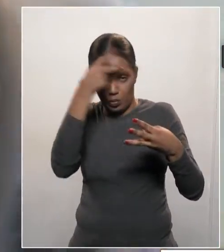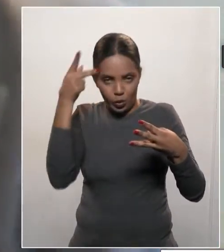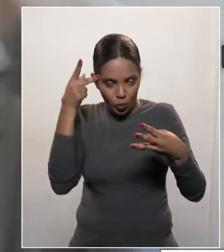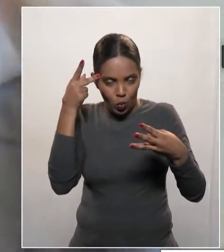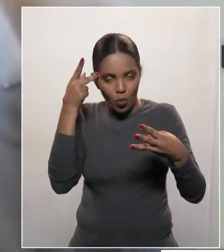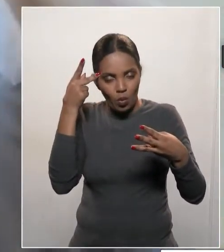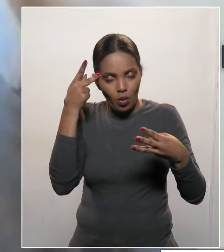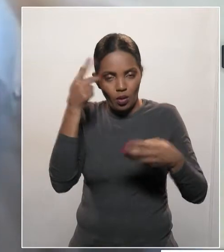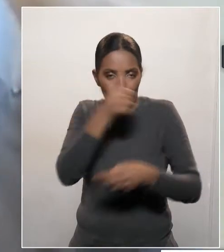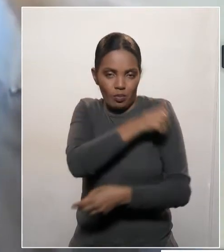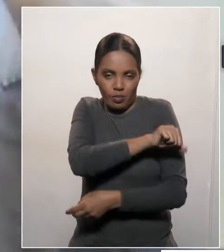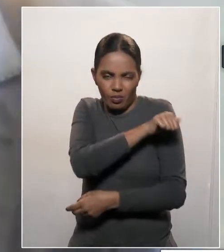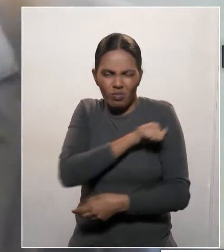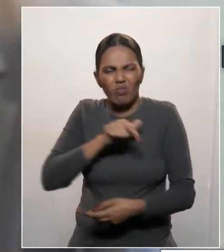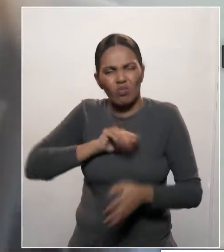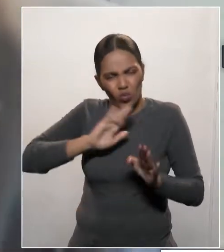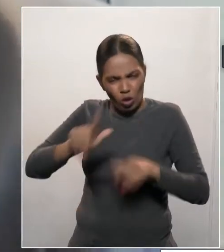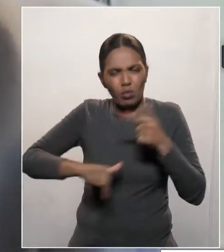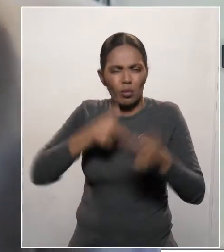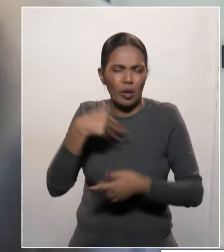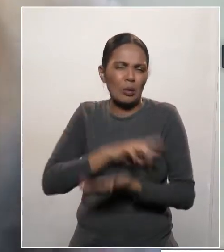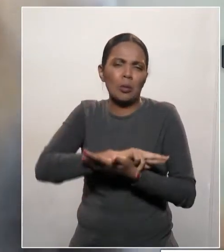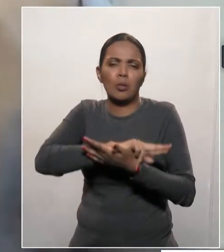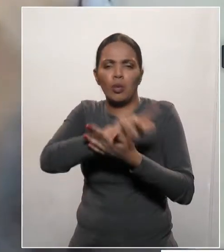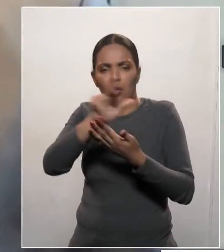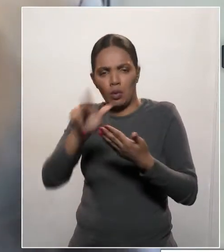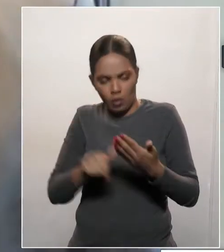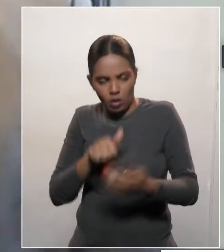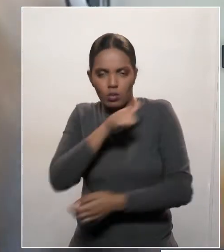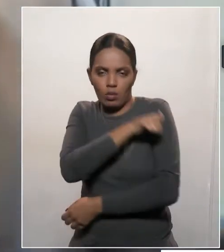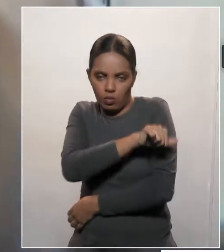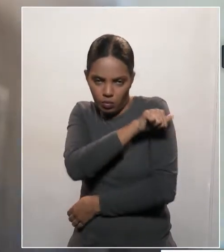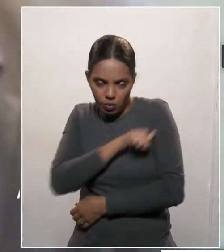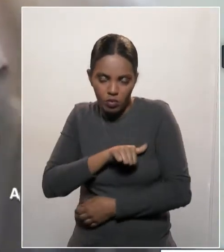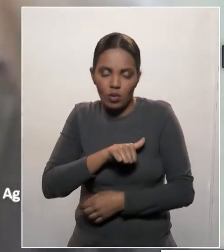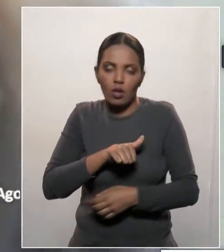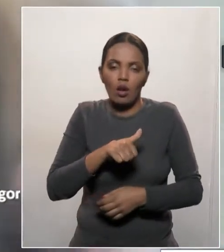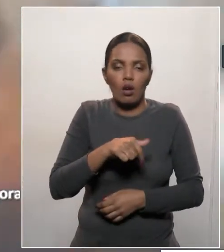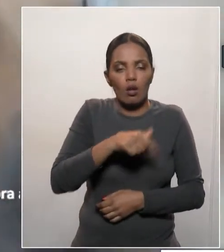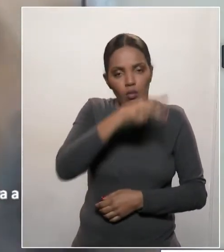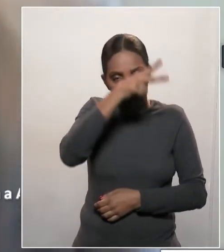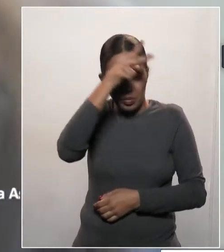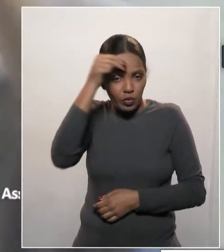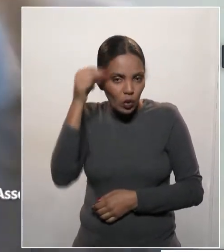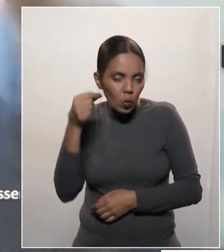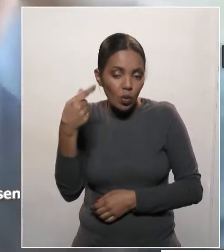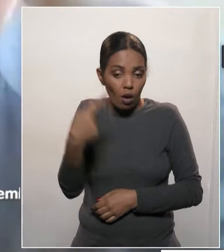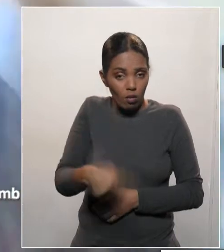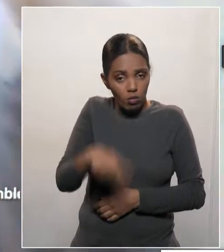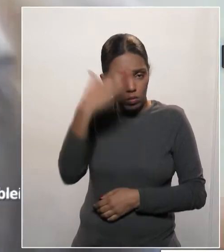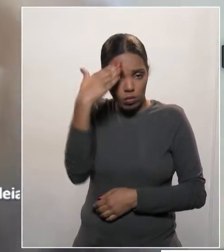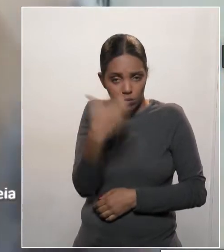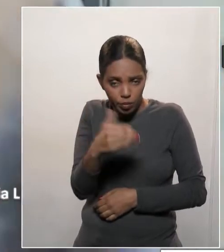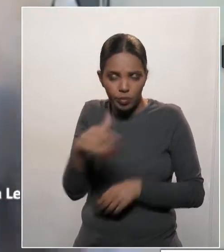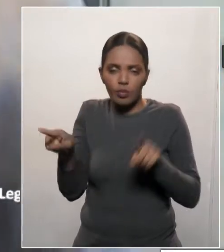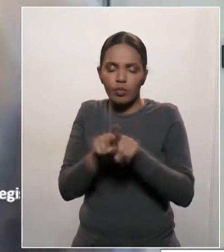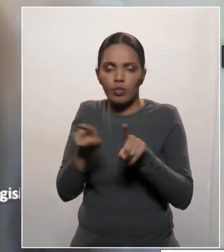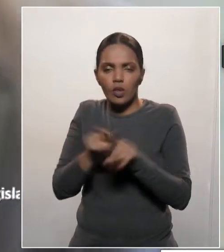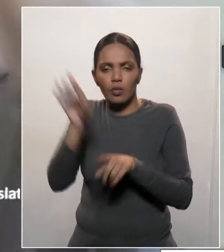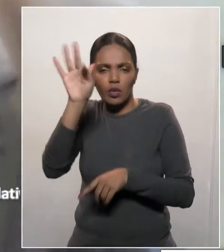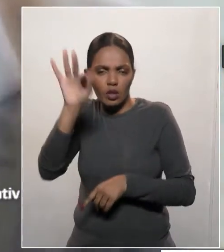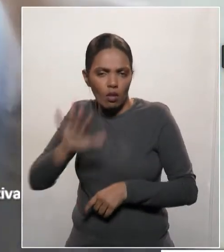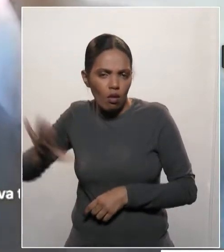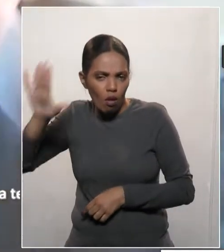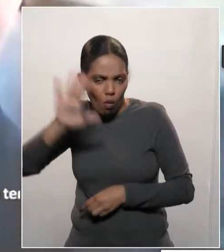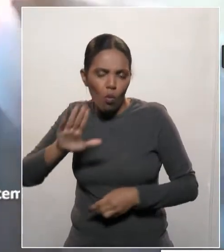milhares com que eu trabalhei nesses 36 anos de carreira, tanto no nível municipal, aqui em Curitiba, no nível federal, lá no Ministério da Saúde,